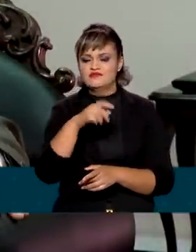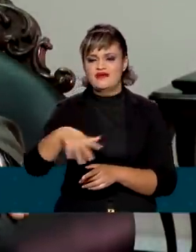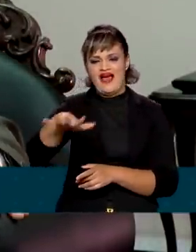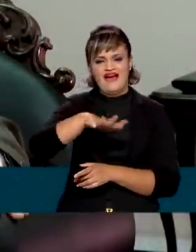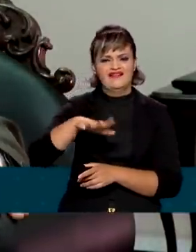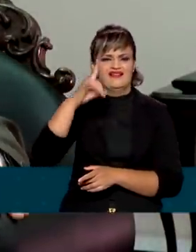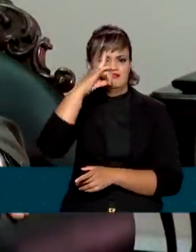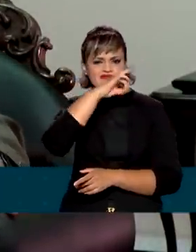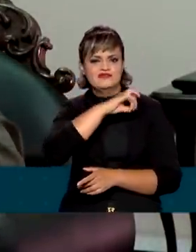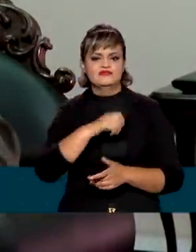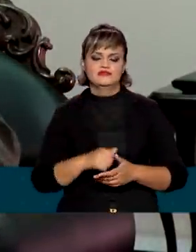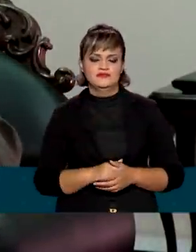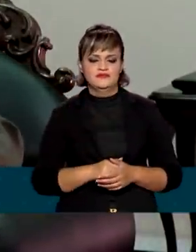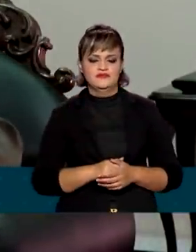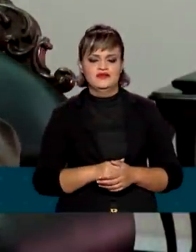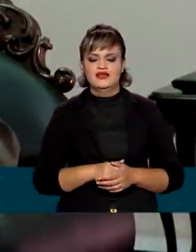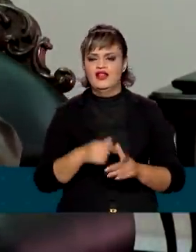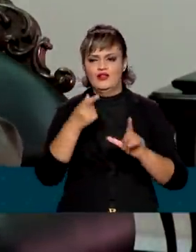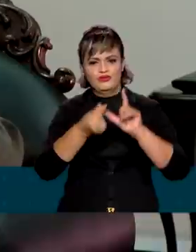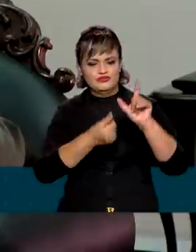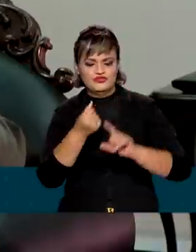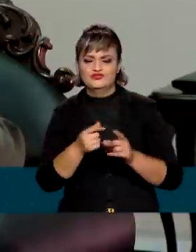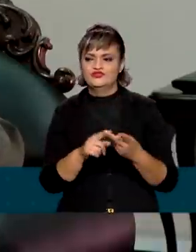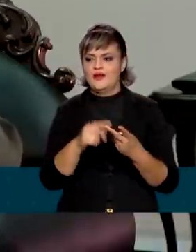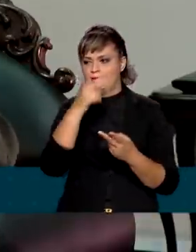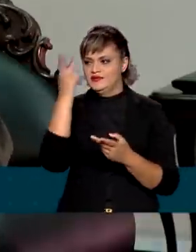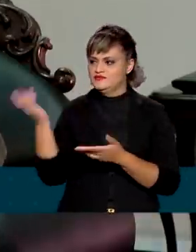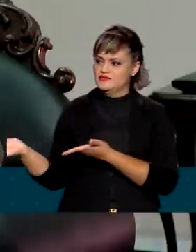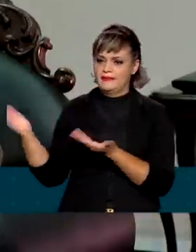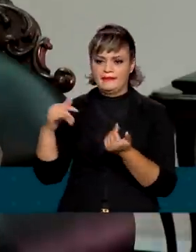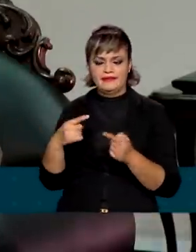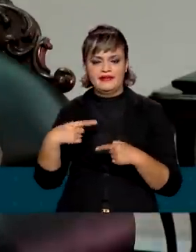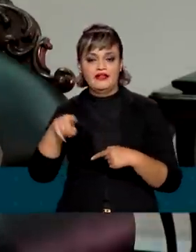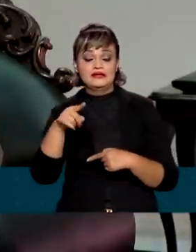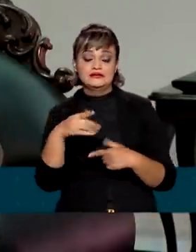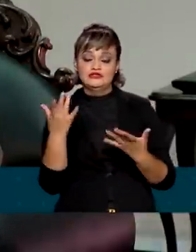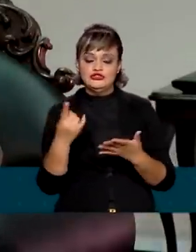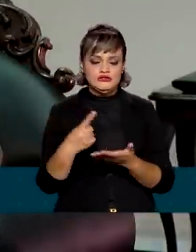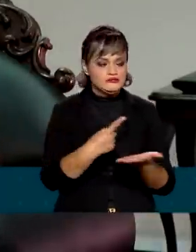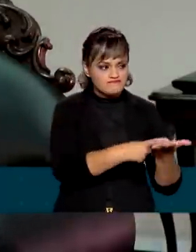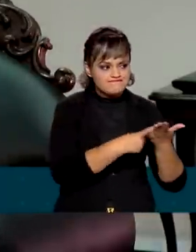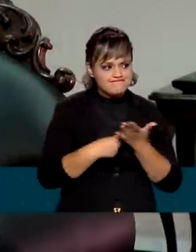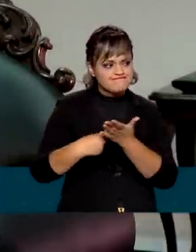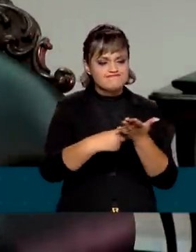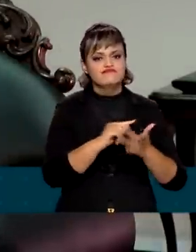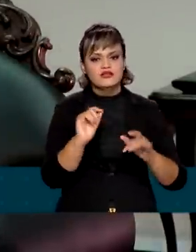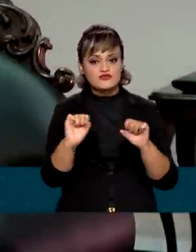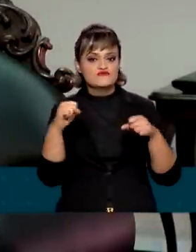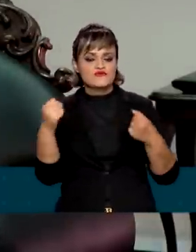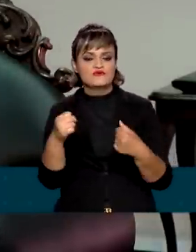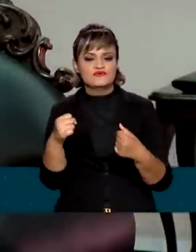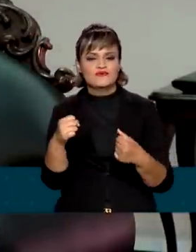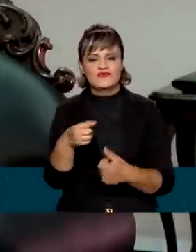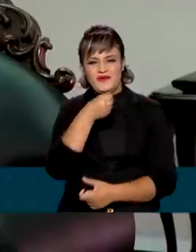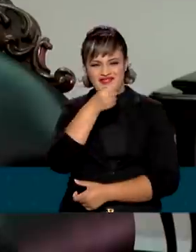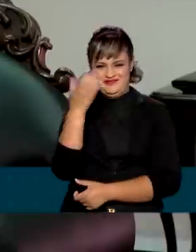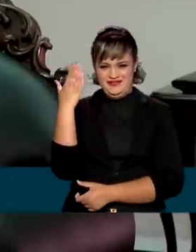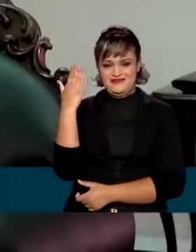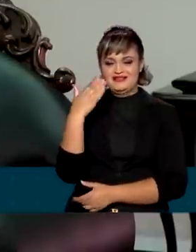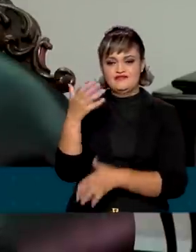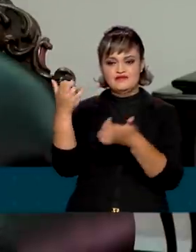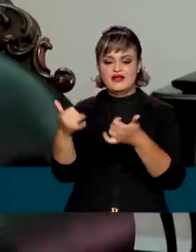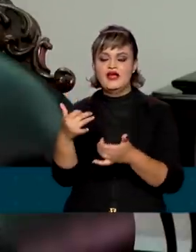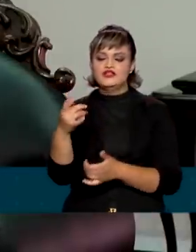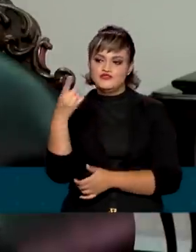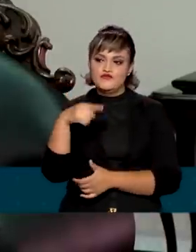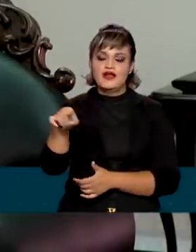impõe, a dificuldade logística, de pessoal. Então, a gente uniu forças. Como eu disse na última entrevista, subimos para